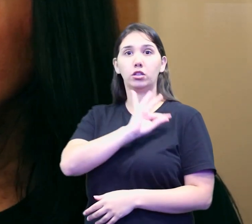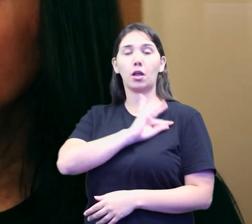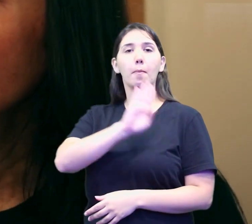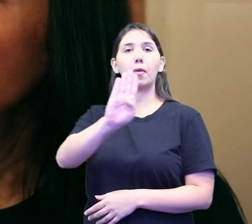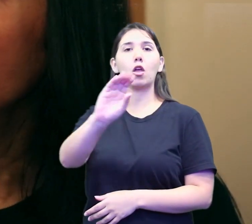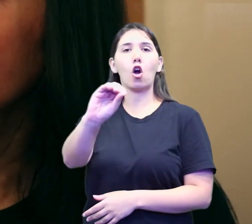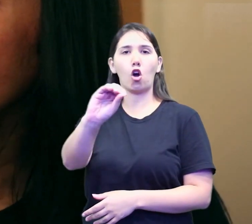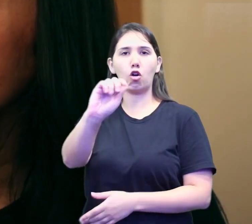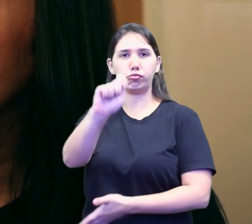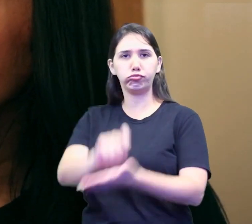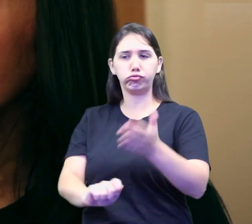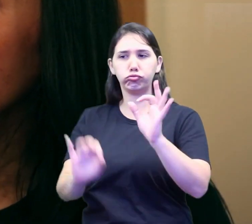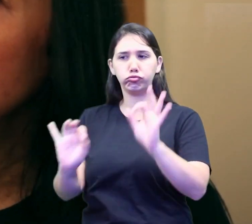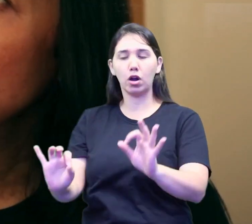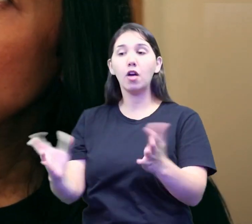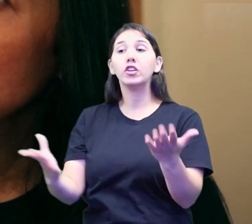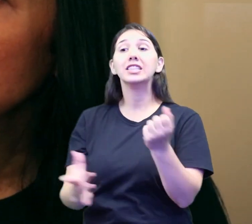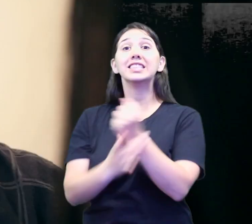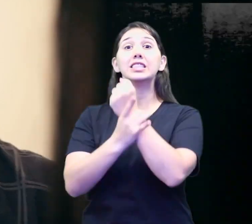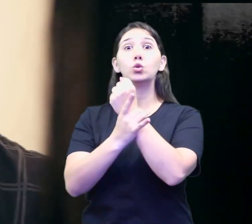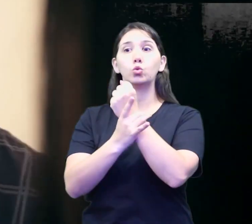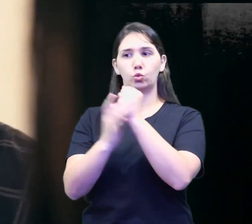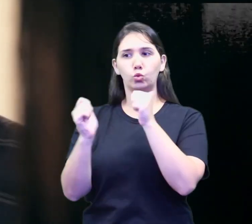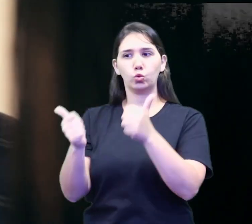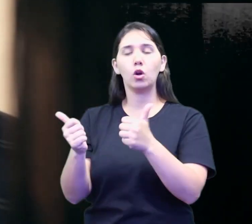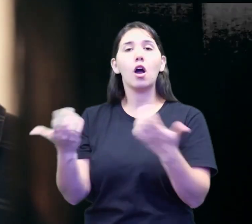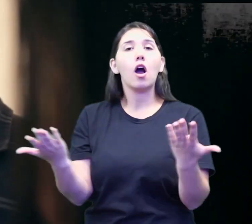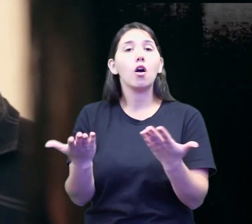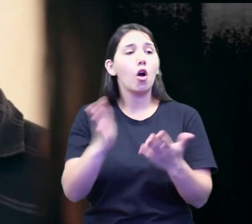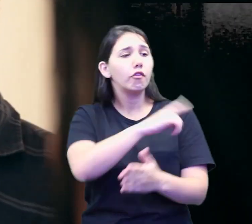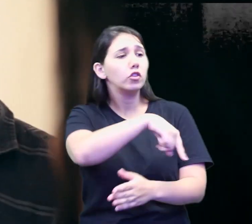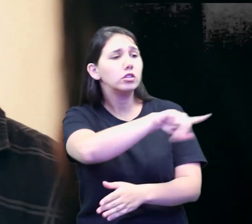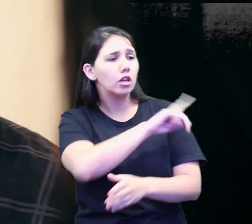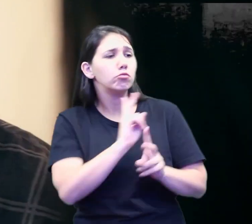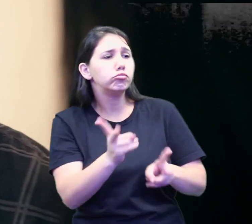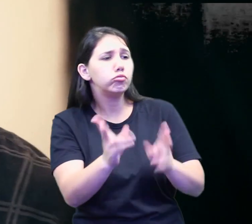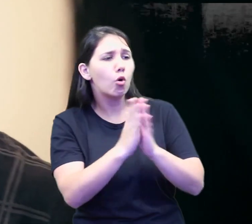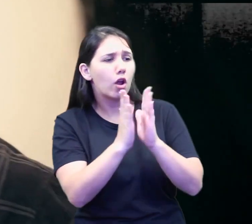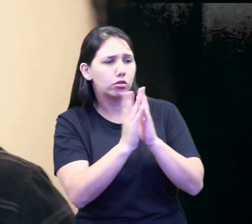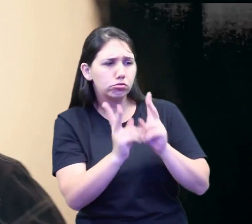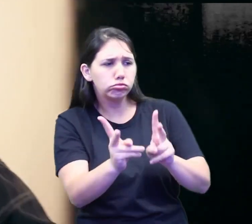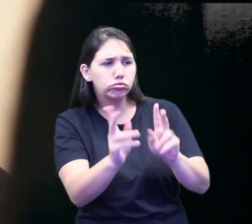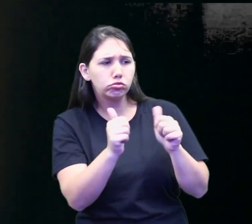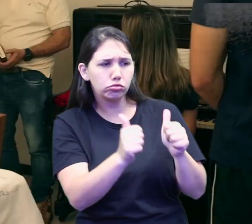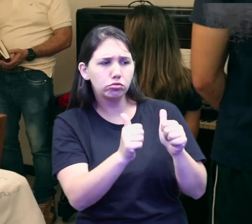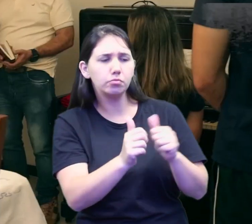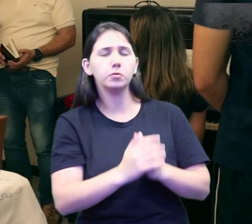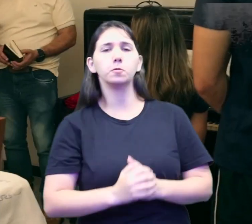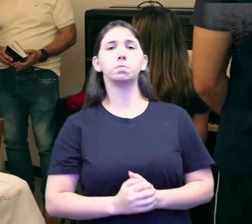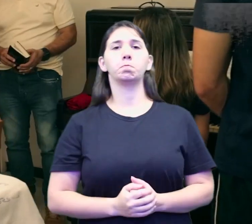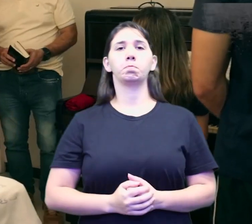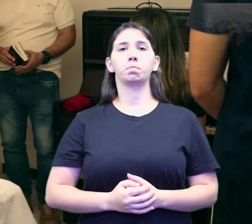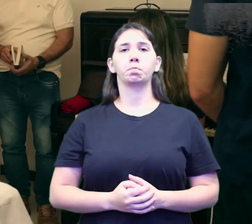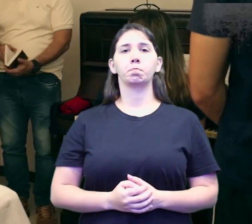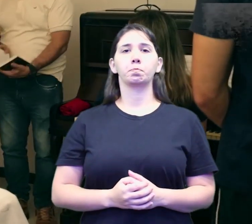boletim de ocorrência, que é pra você receber o seguro. Enquanto isso, os irmãos fiquem aqui em oração, tá bom? Vamos lá.